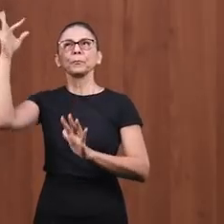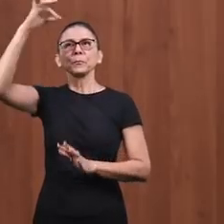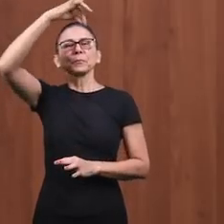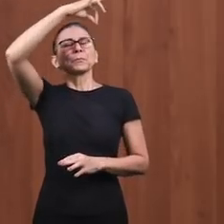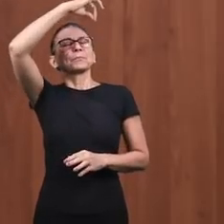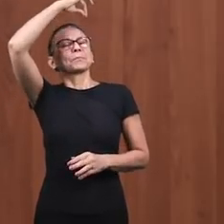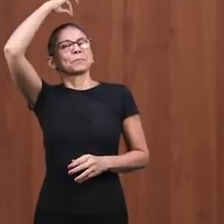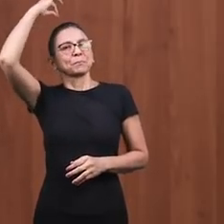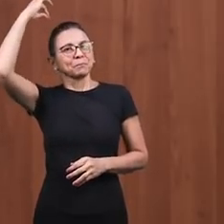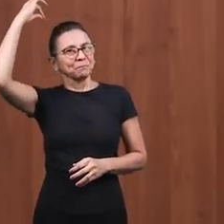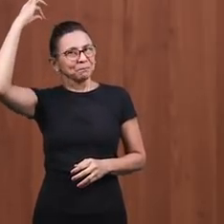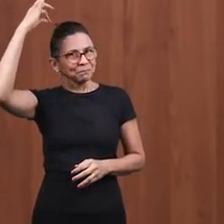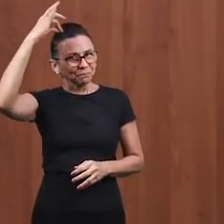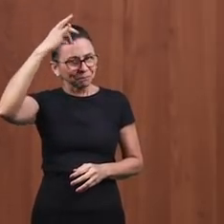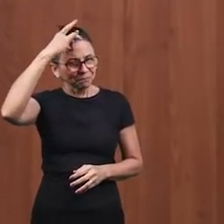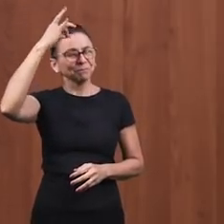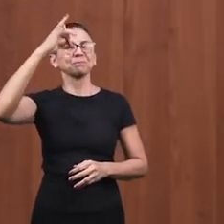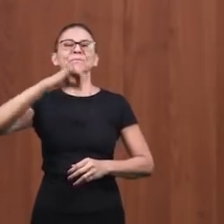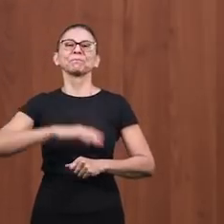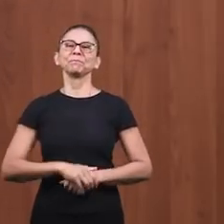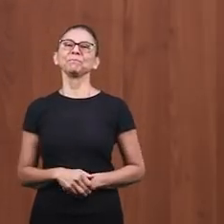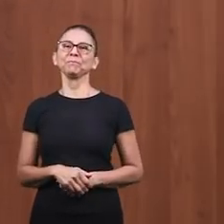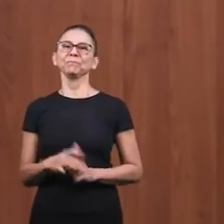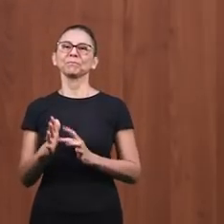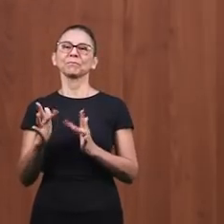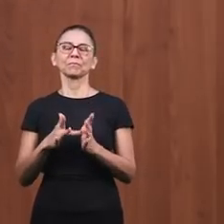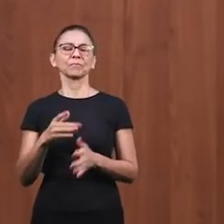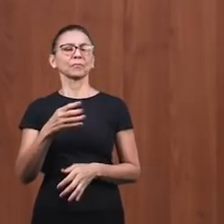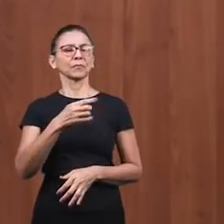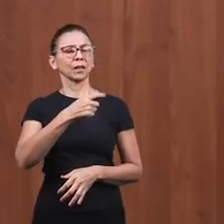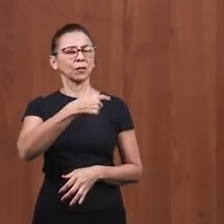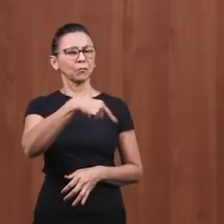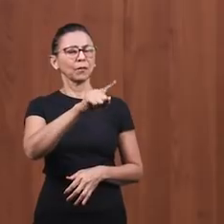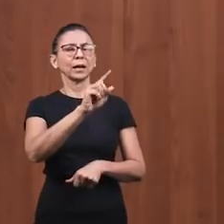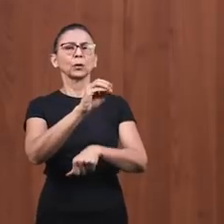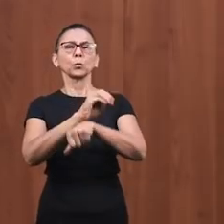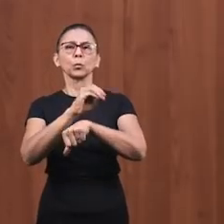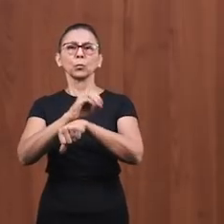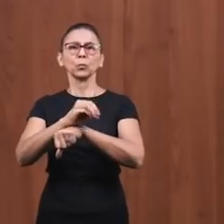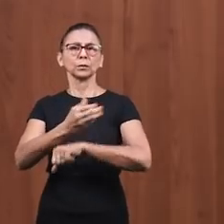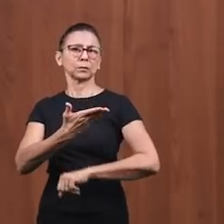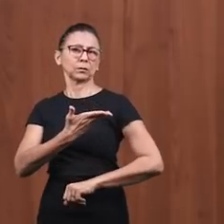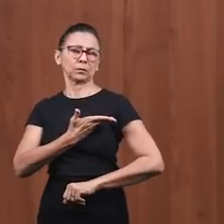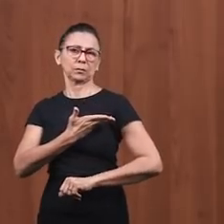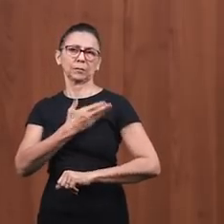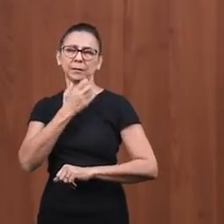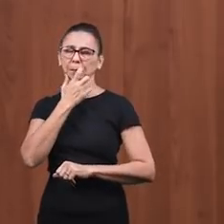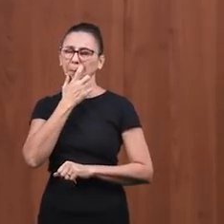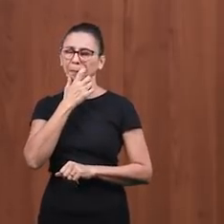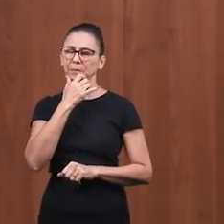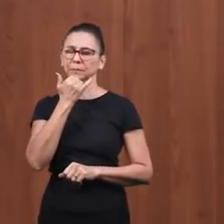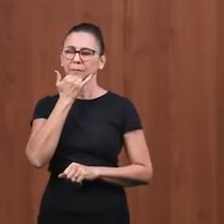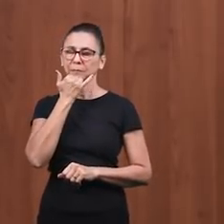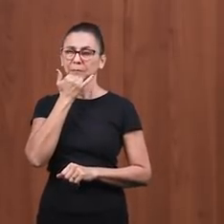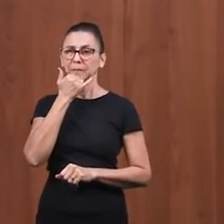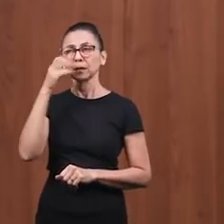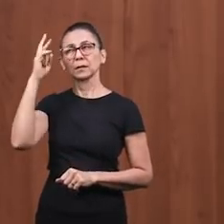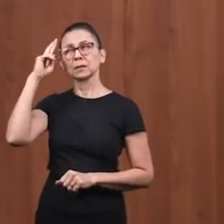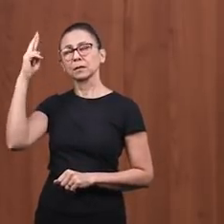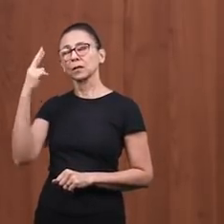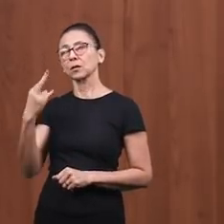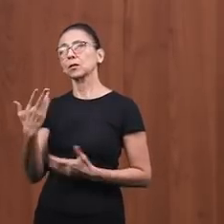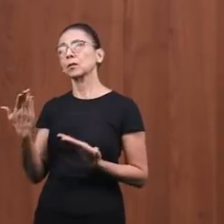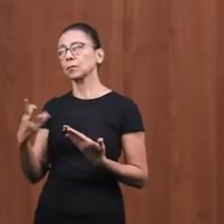Santo. E é isso que o Senhor falou. Vai e faz igual. Leva. Cuida do seu colega. Ora ao Senhor. Senhor, usa-me como